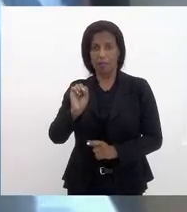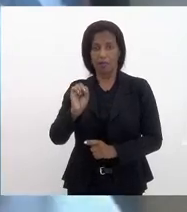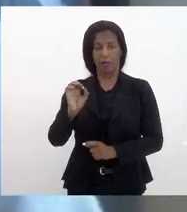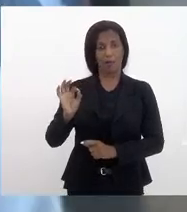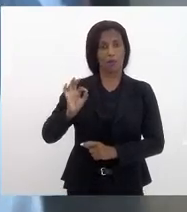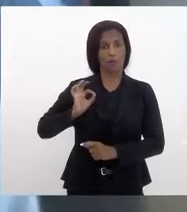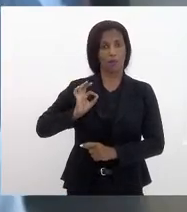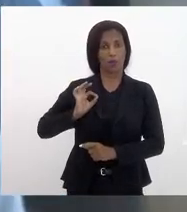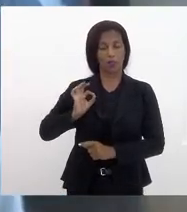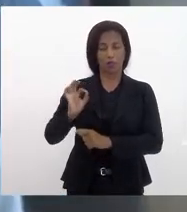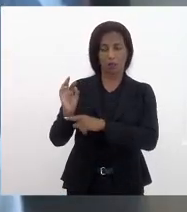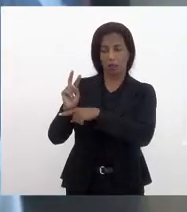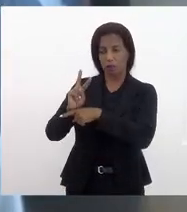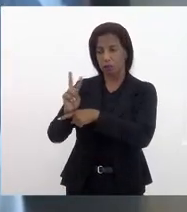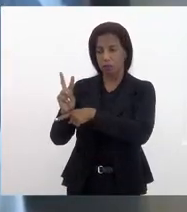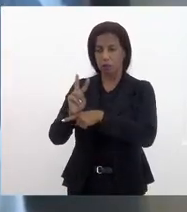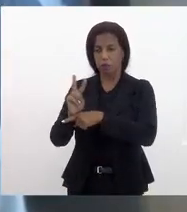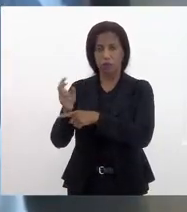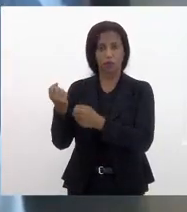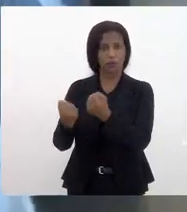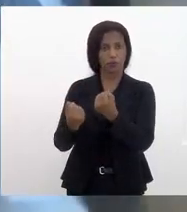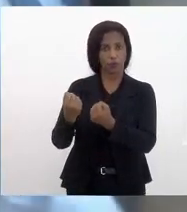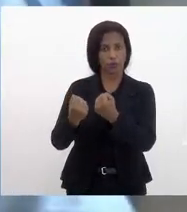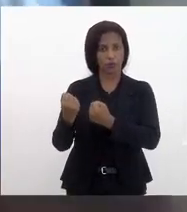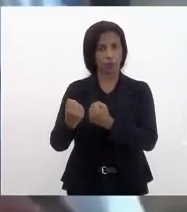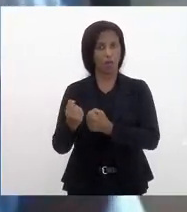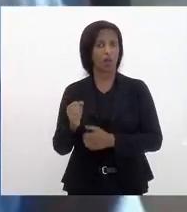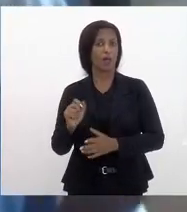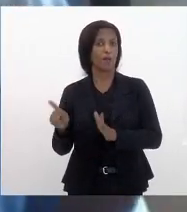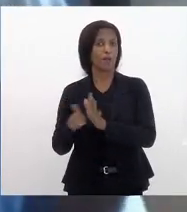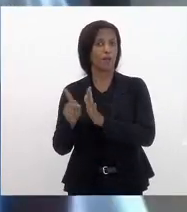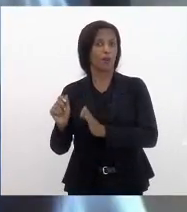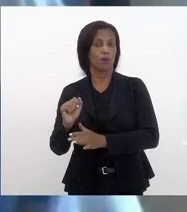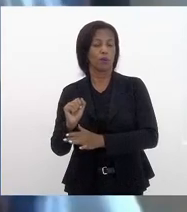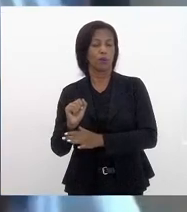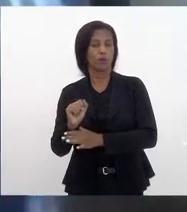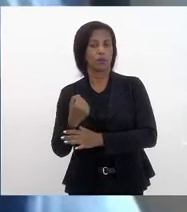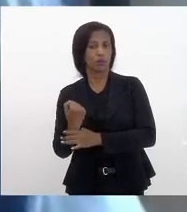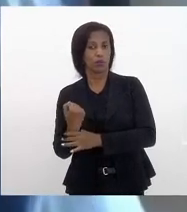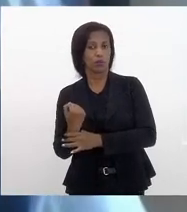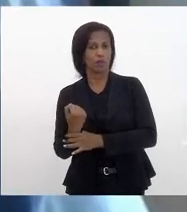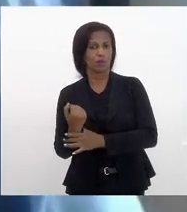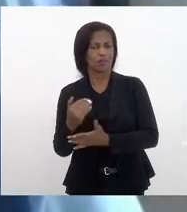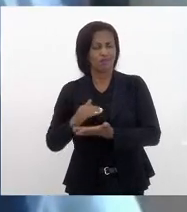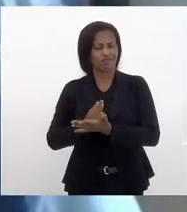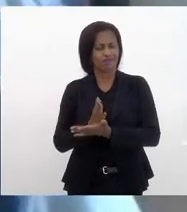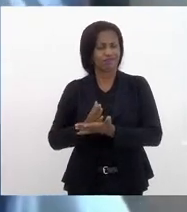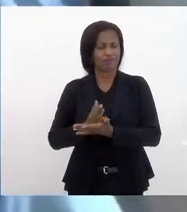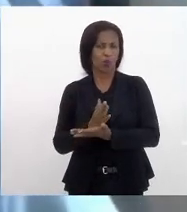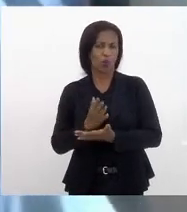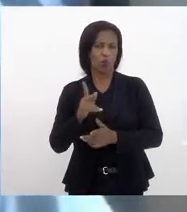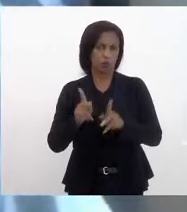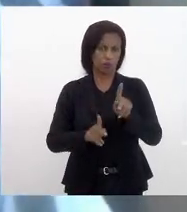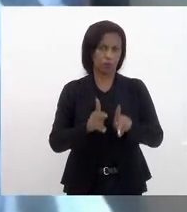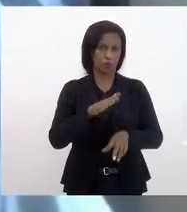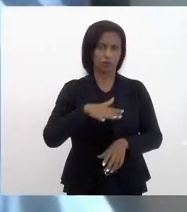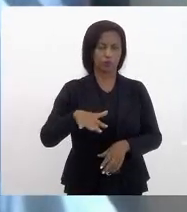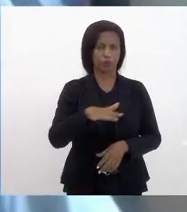da área da segurança. É um certo incômodo para a população, mas um incômodo necessário.